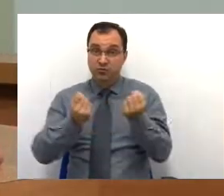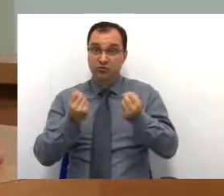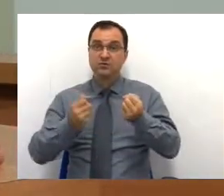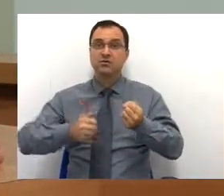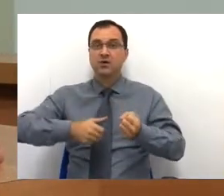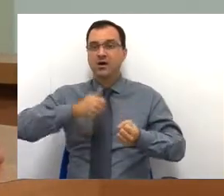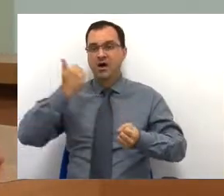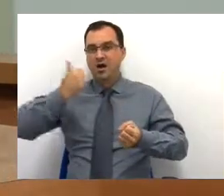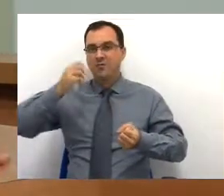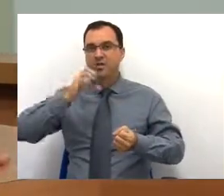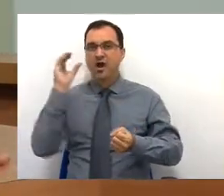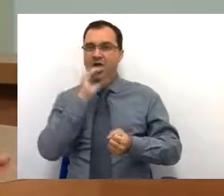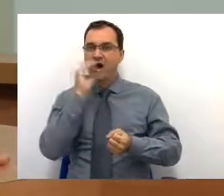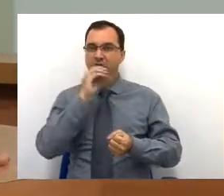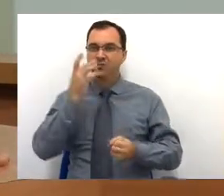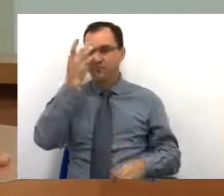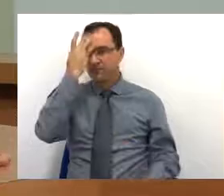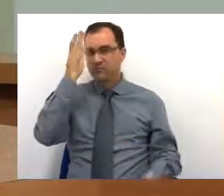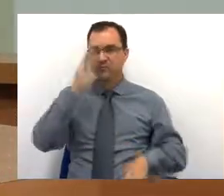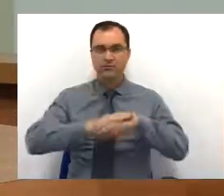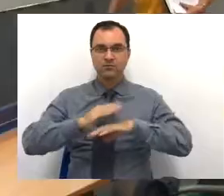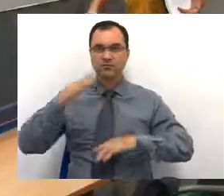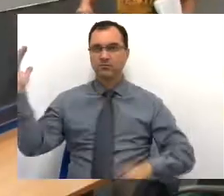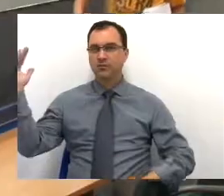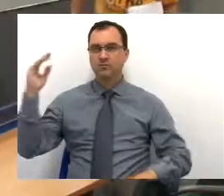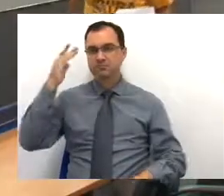mais rápido e mais fácil. Obrigado, secretário.